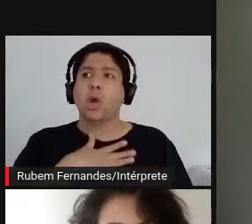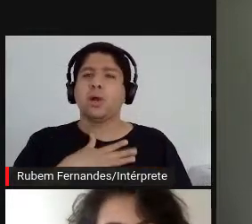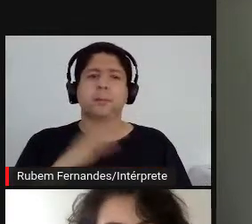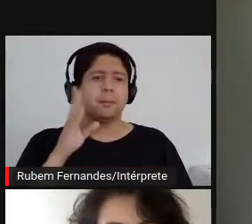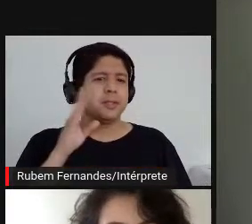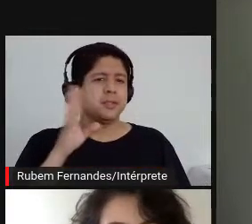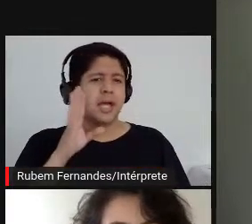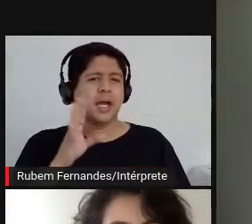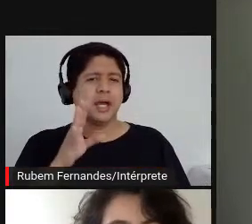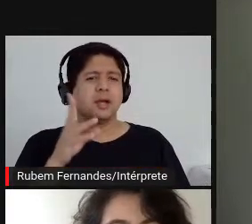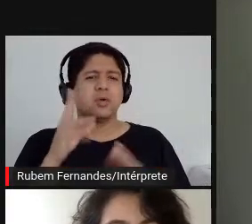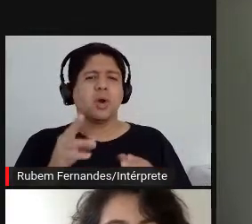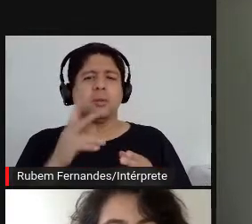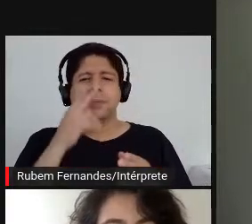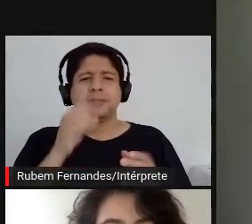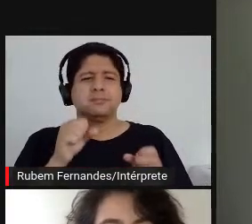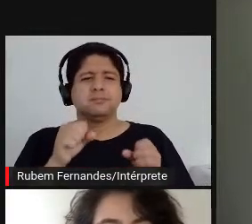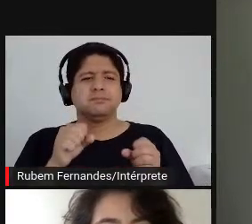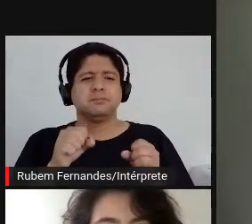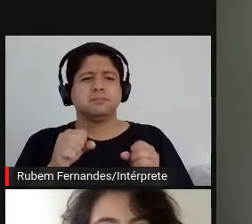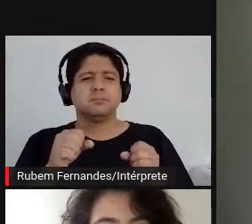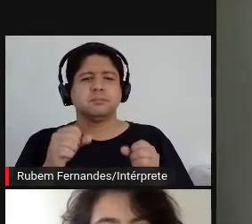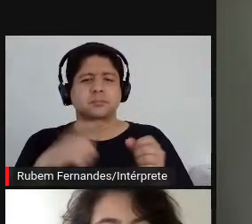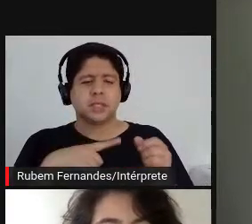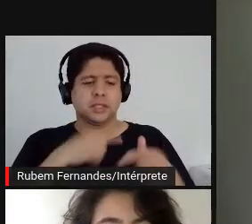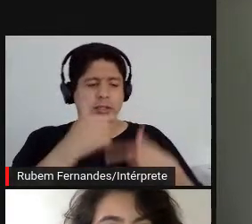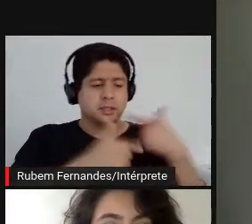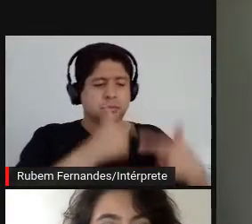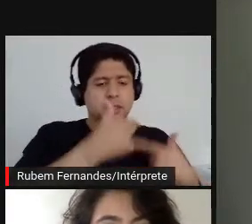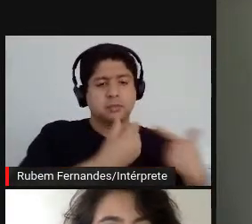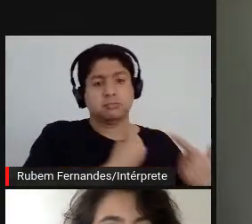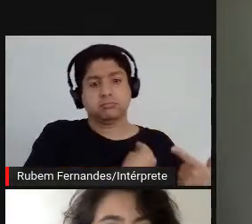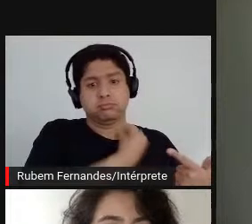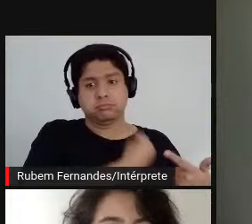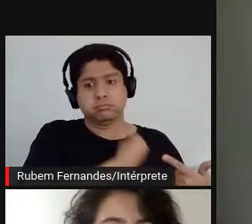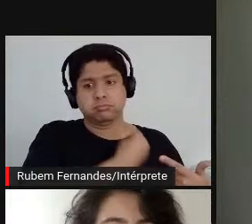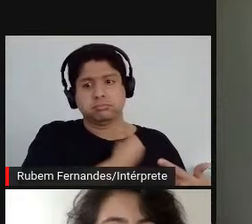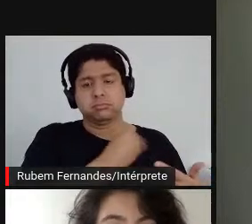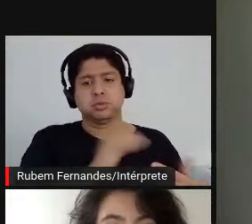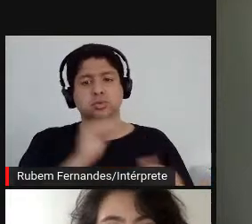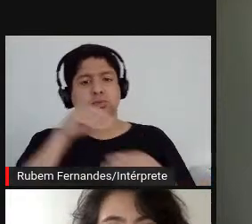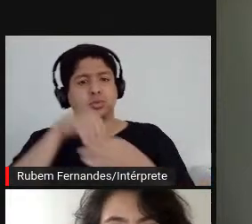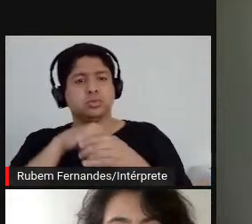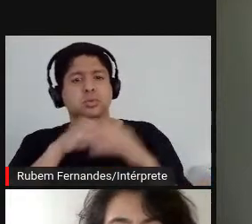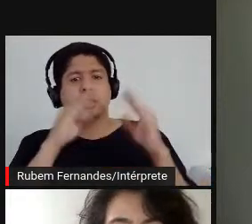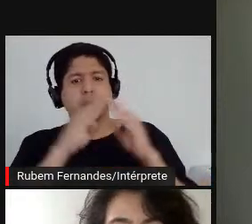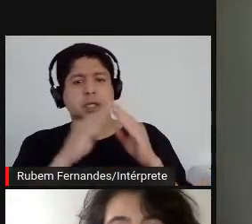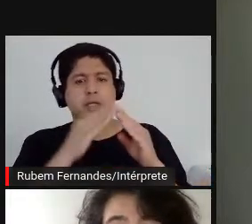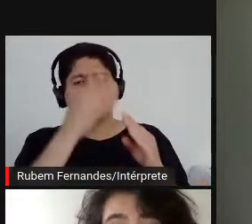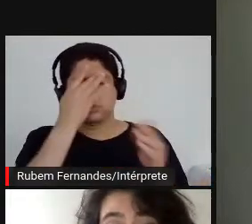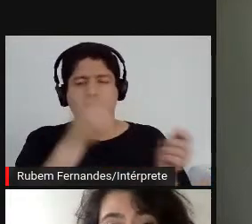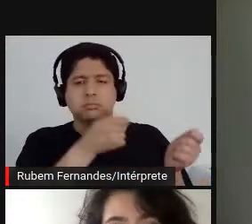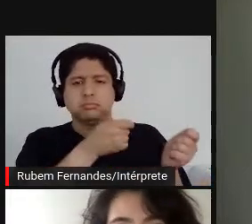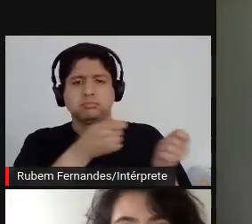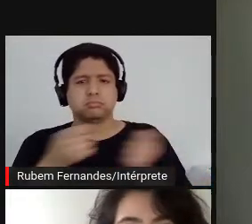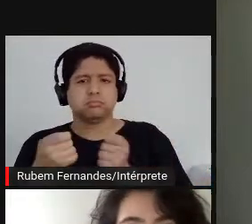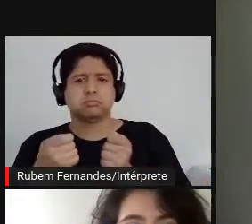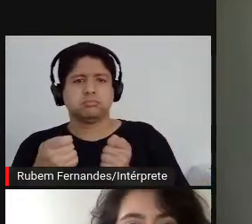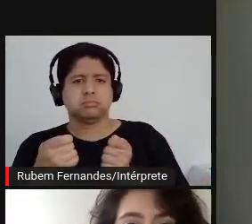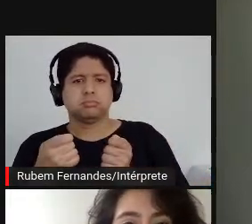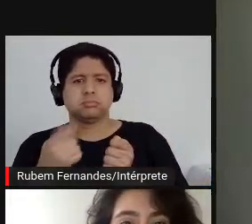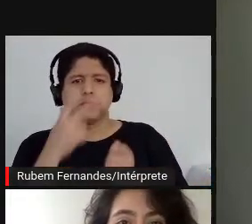dobra. Tanto do trabalho existir dentro da casa de alguém, dentro do cotidiano de alguém, de forma invisível.